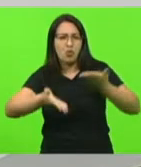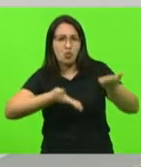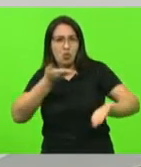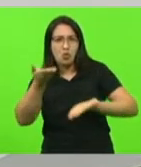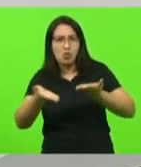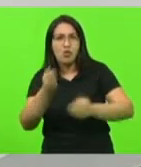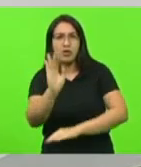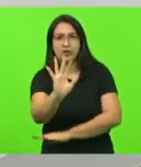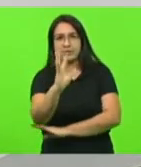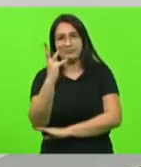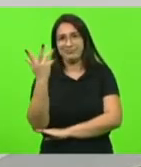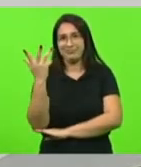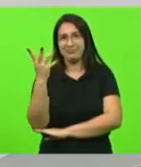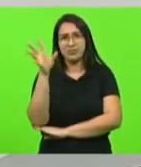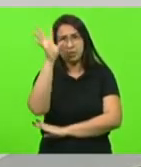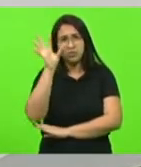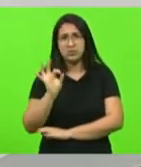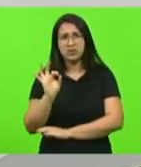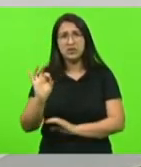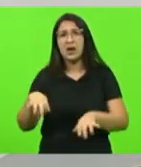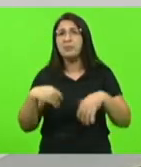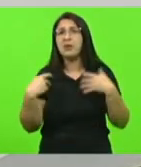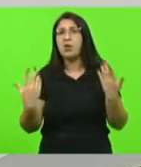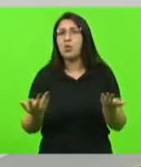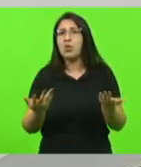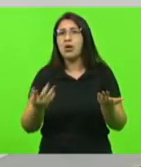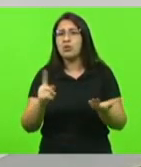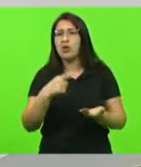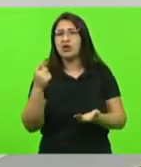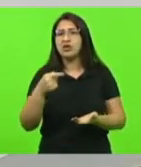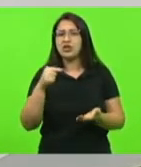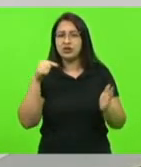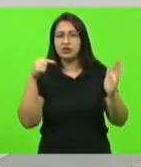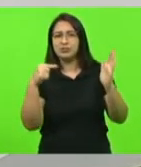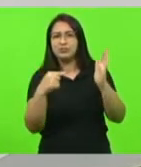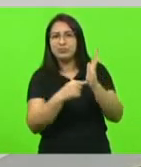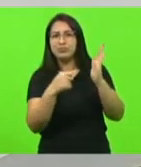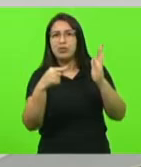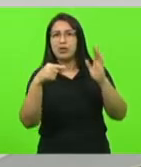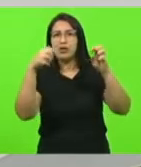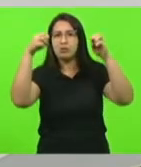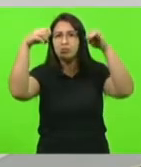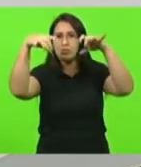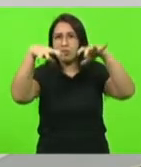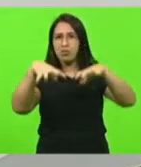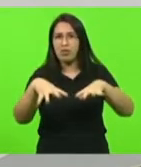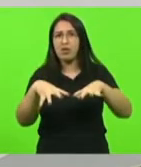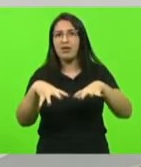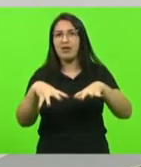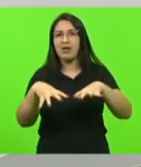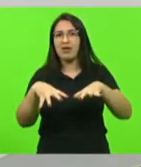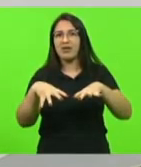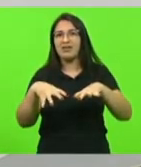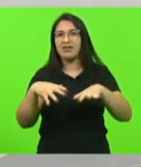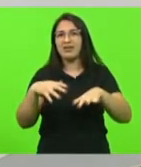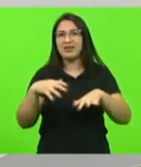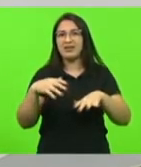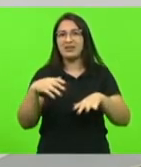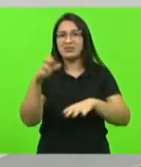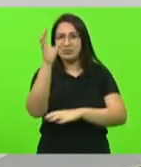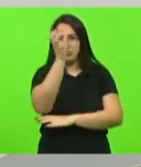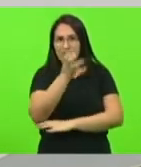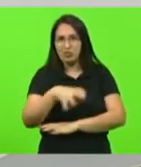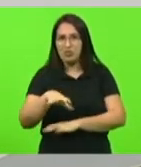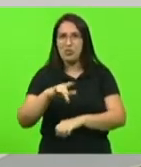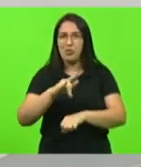ninguém sabe que a hora que a gente aperta a descarga da Assembleia a Assembleia está aproveitando água da chuva a sociedade não sabe